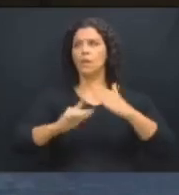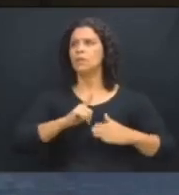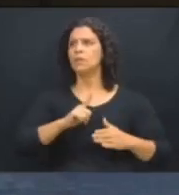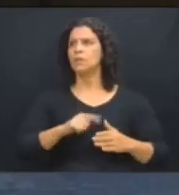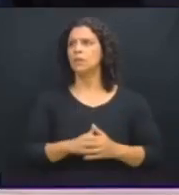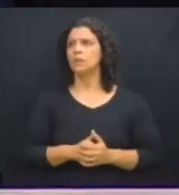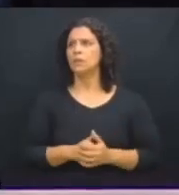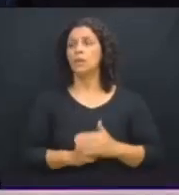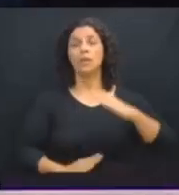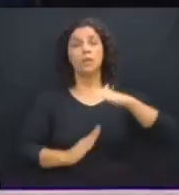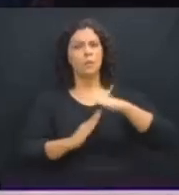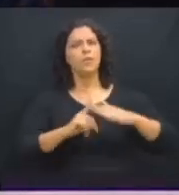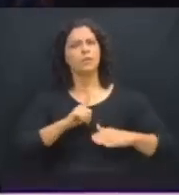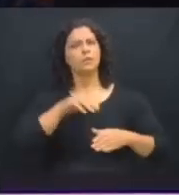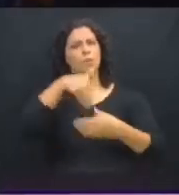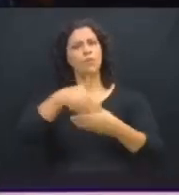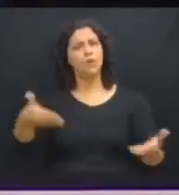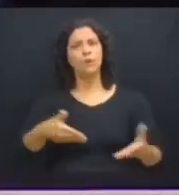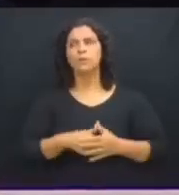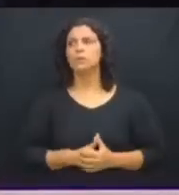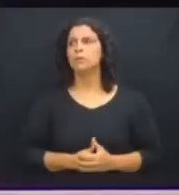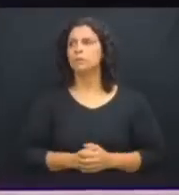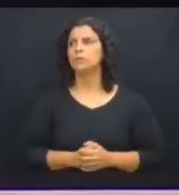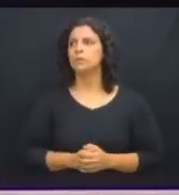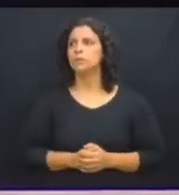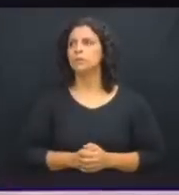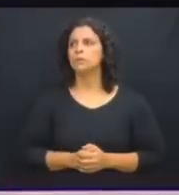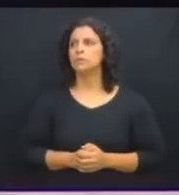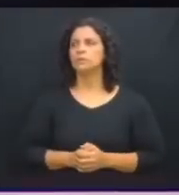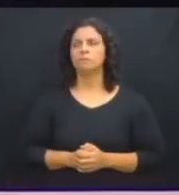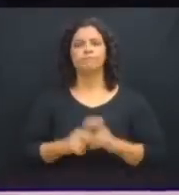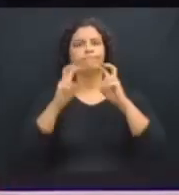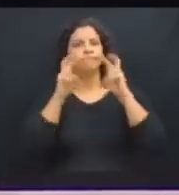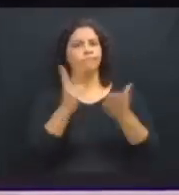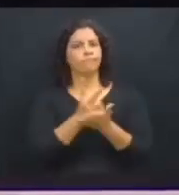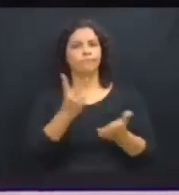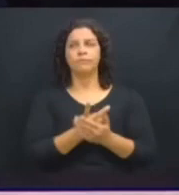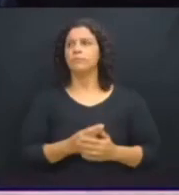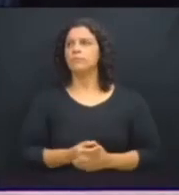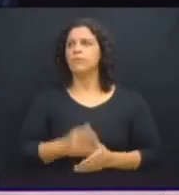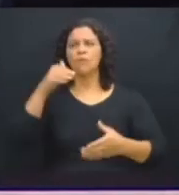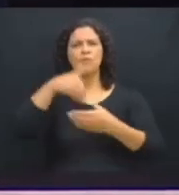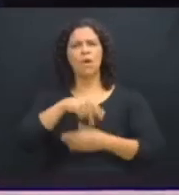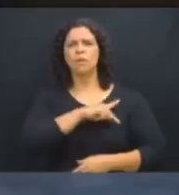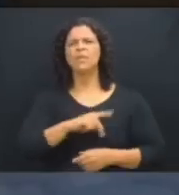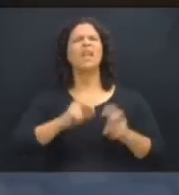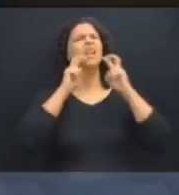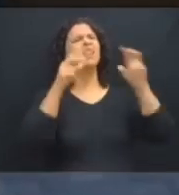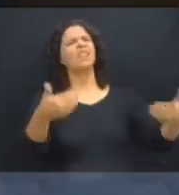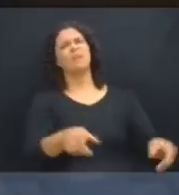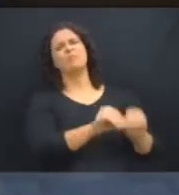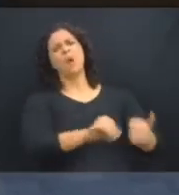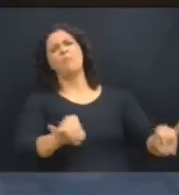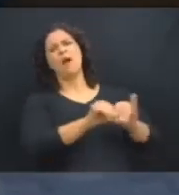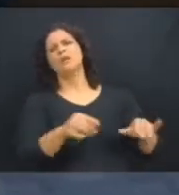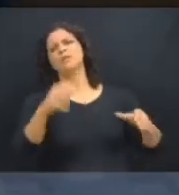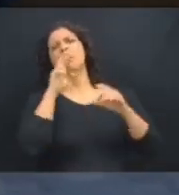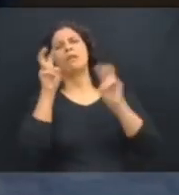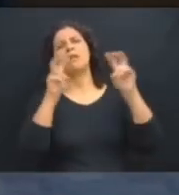Tem limite. Vamos votar, vamos votar. Vamos votar, presidente. Deixa ele ficar gritando aí. Deixa eu falar, presidente.